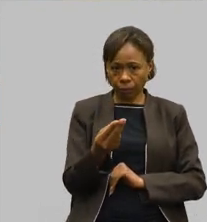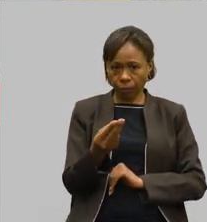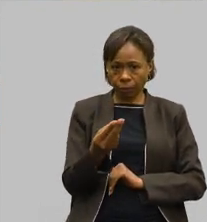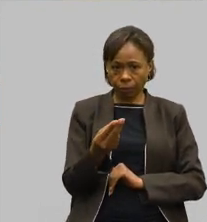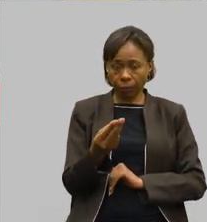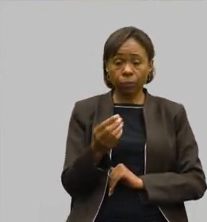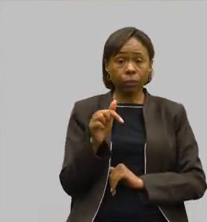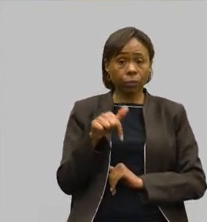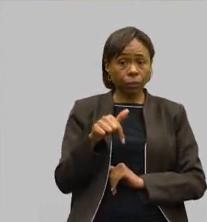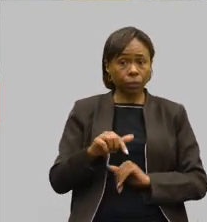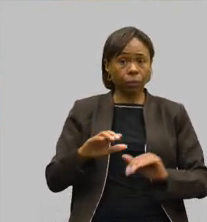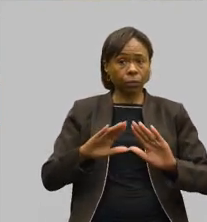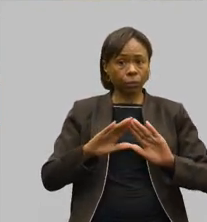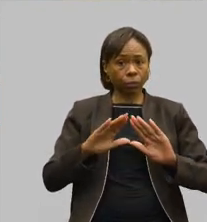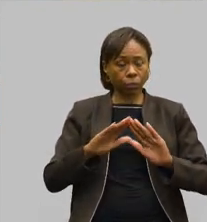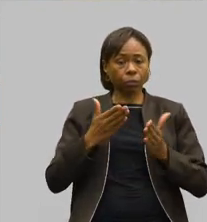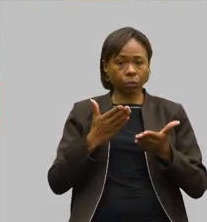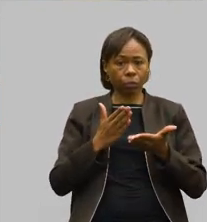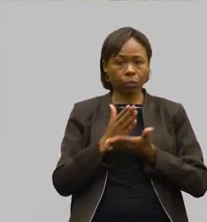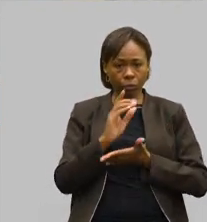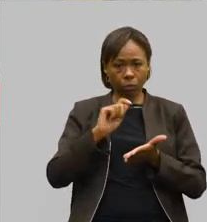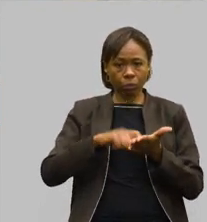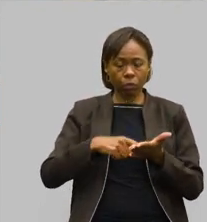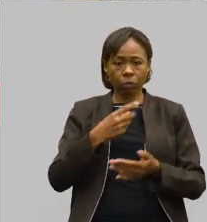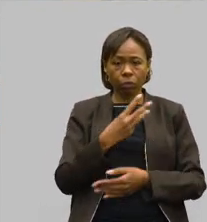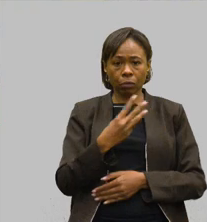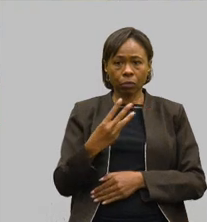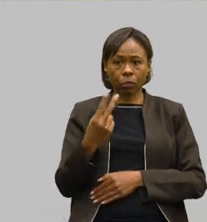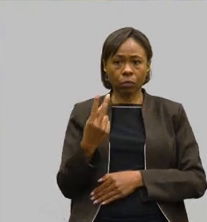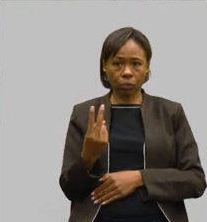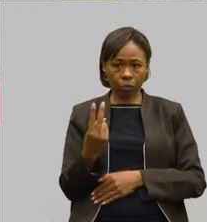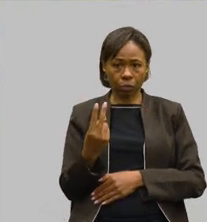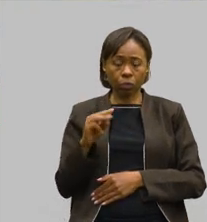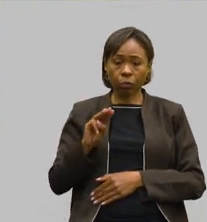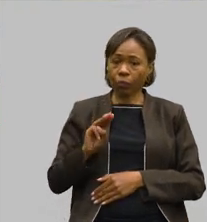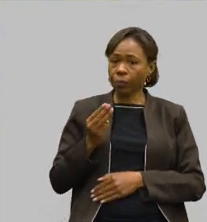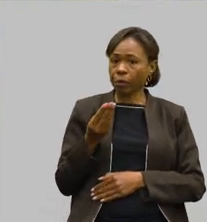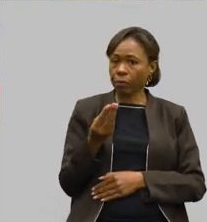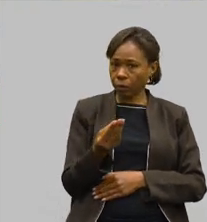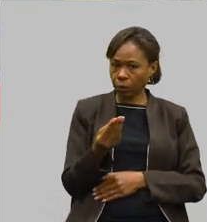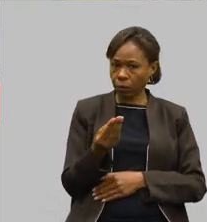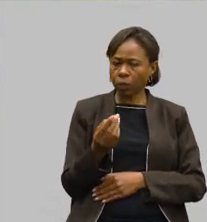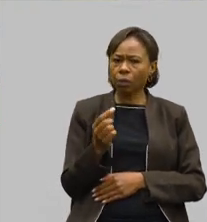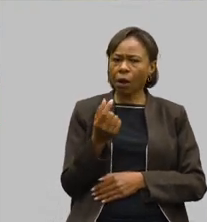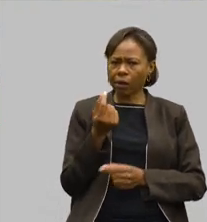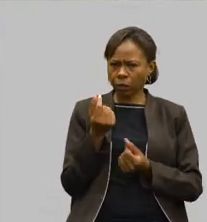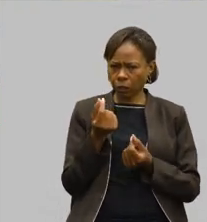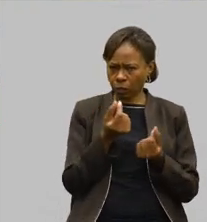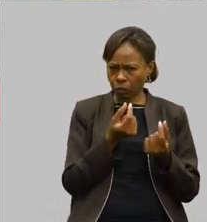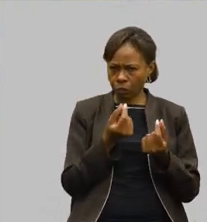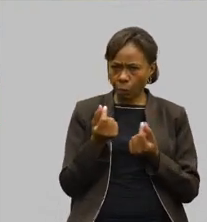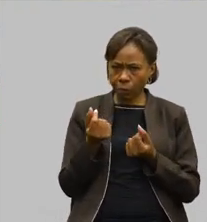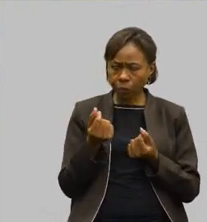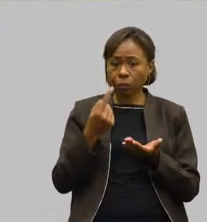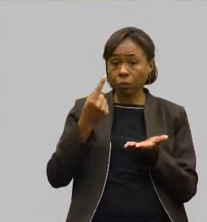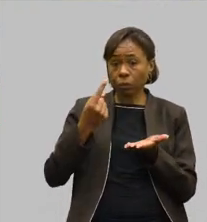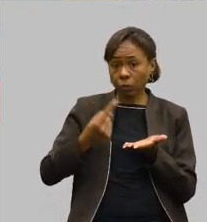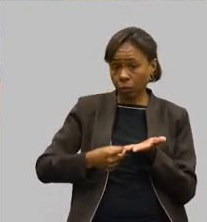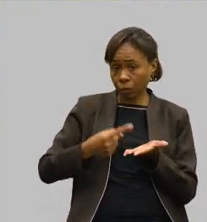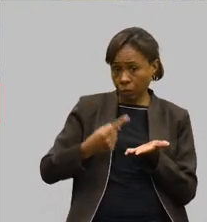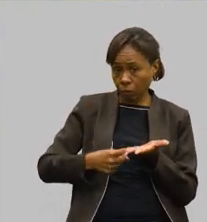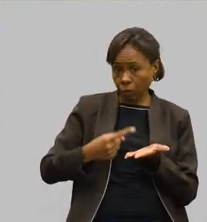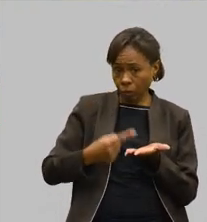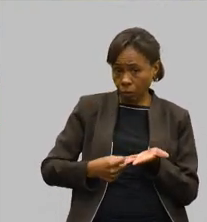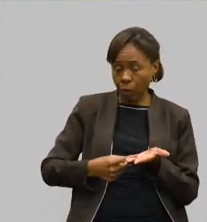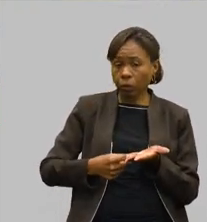autorizou 332 milhões para o FEAS. Esses valores são fruto de acordo diante do veto